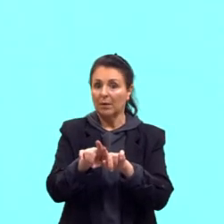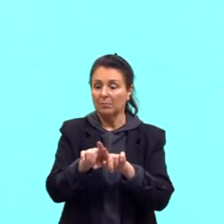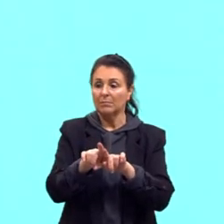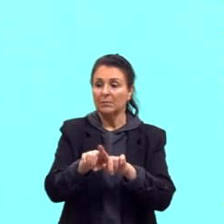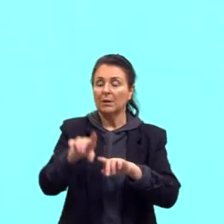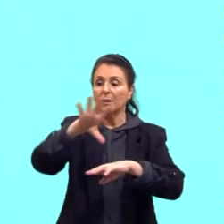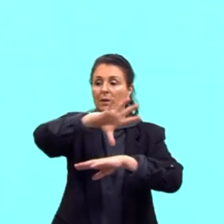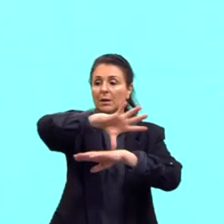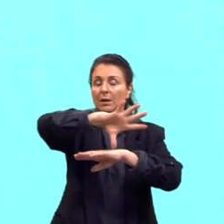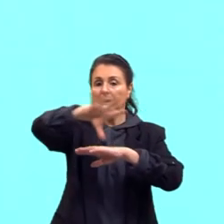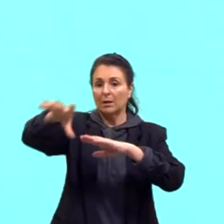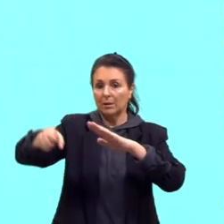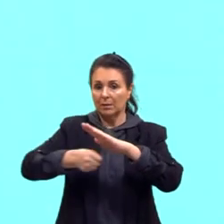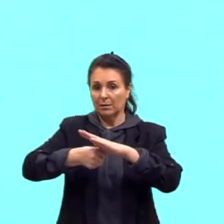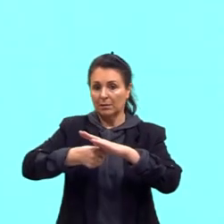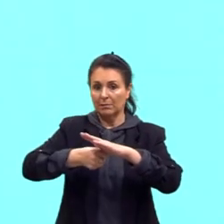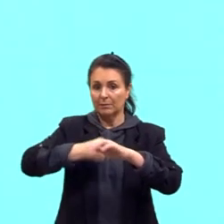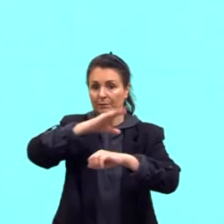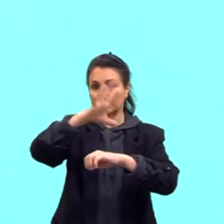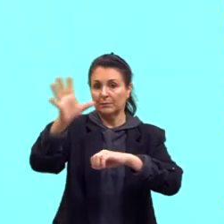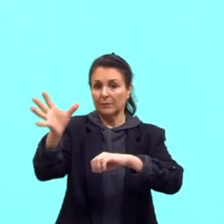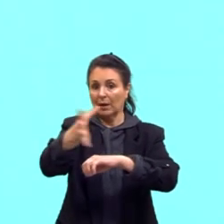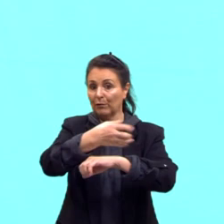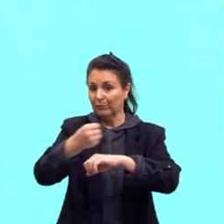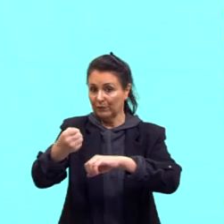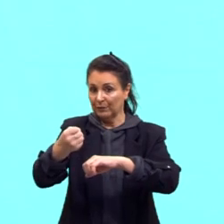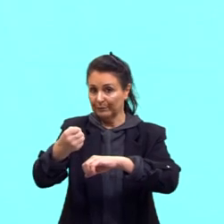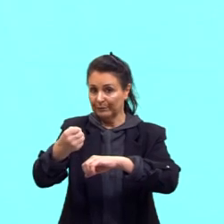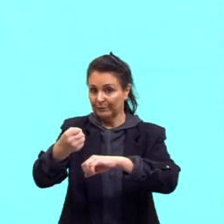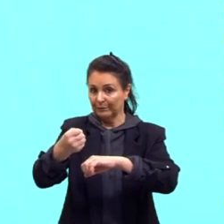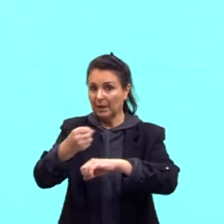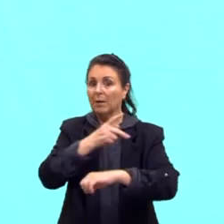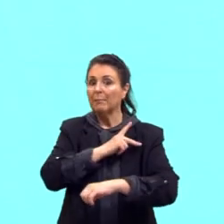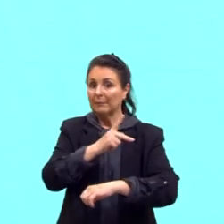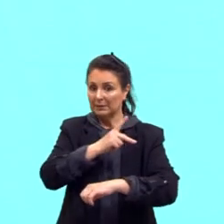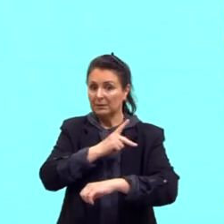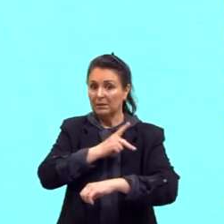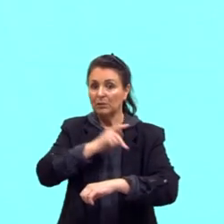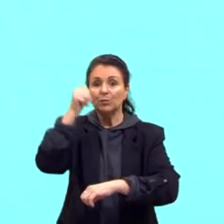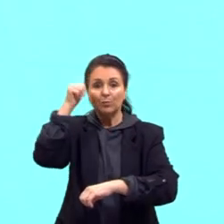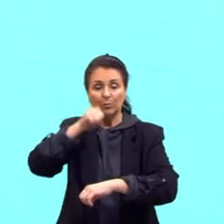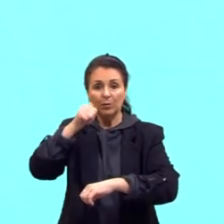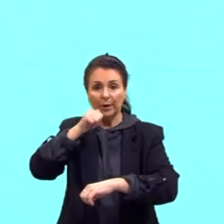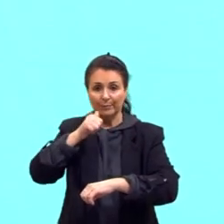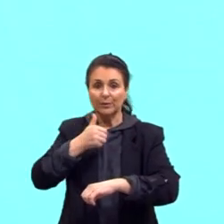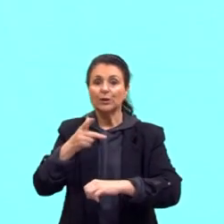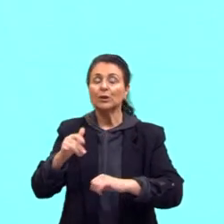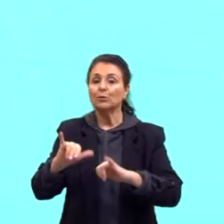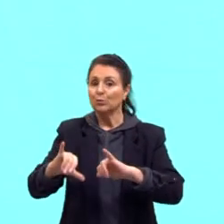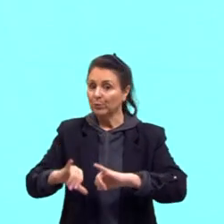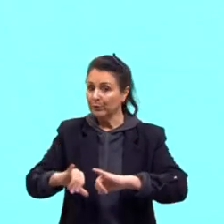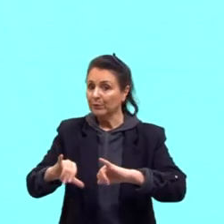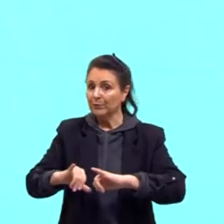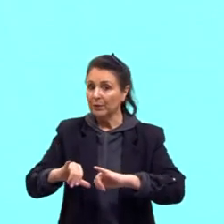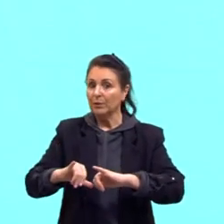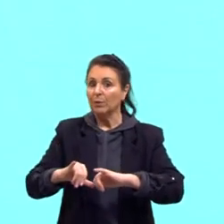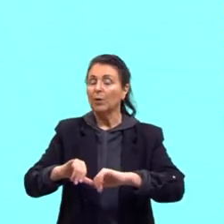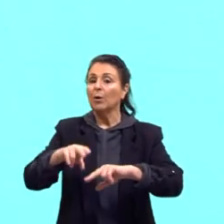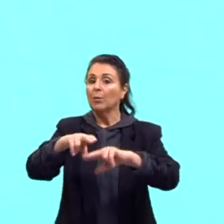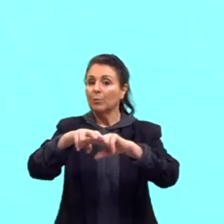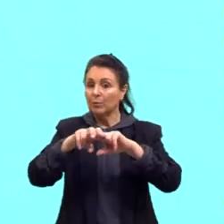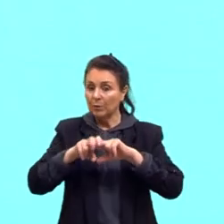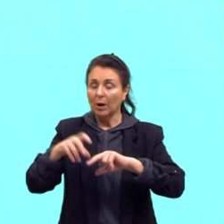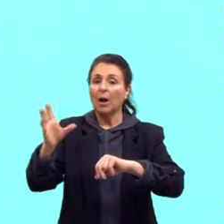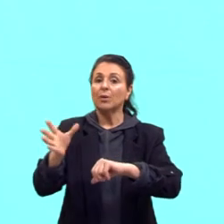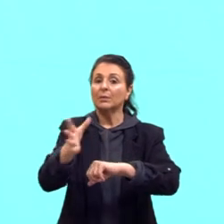o único presidente aí que teve, né, a presidenta que teve esse processo, né, propriamente dito foi